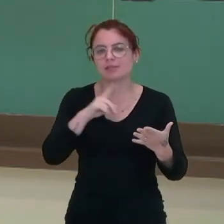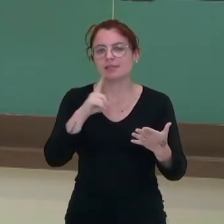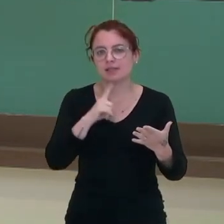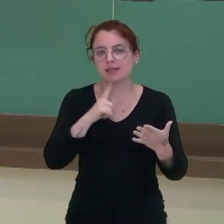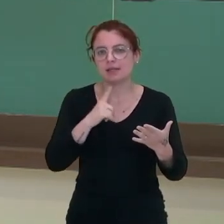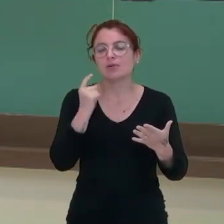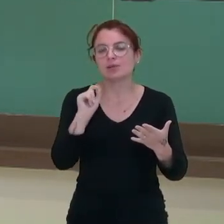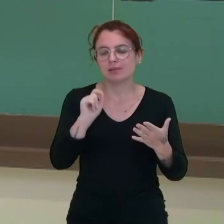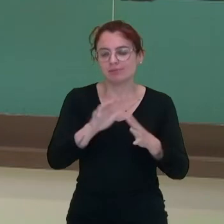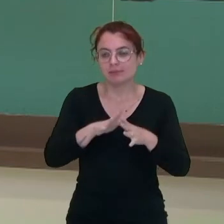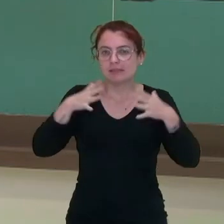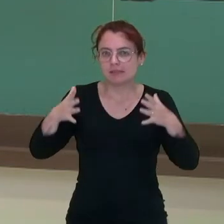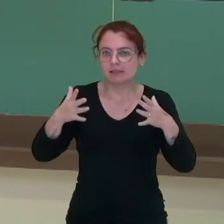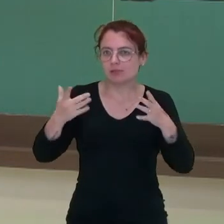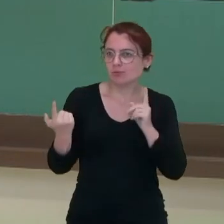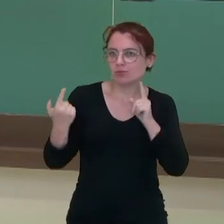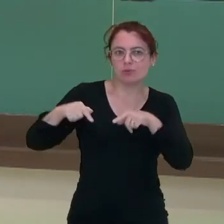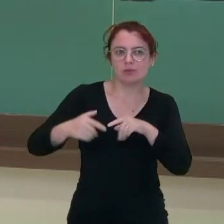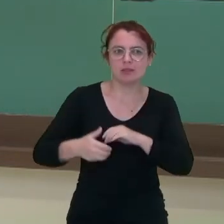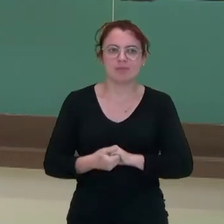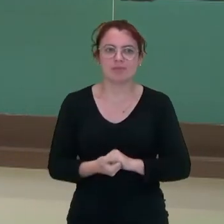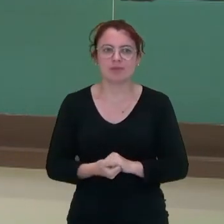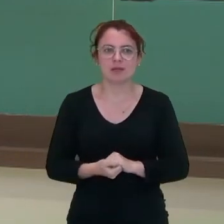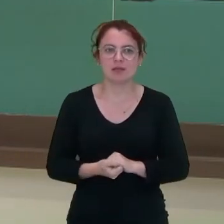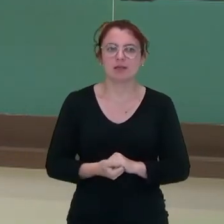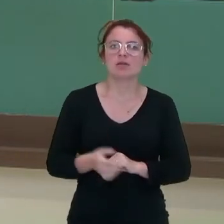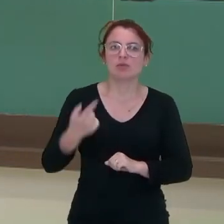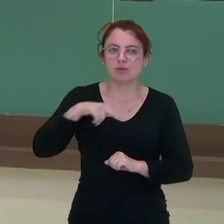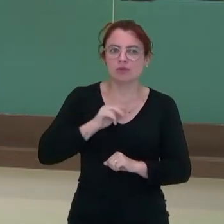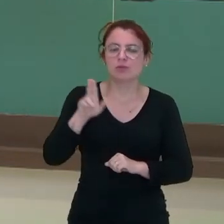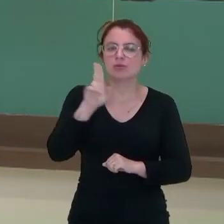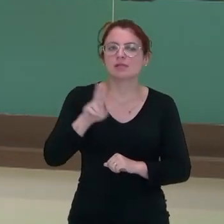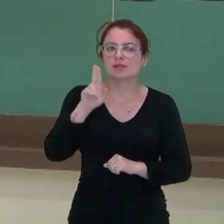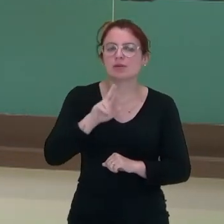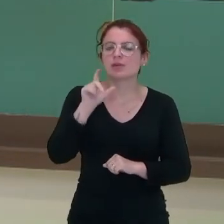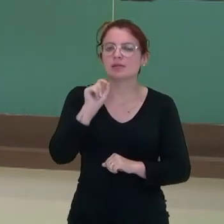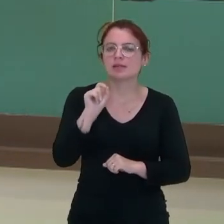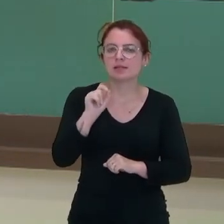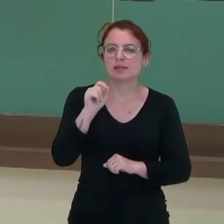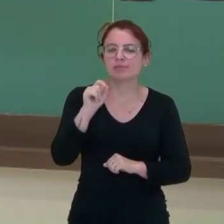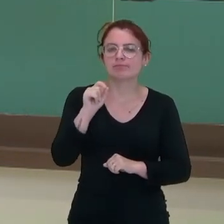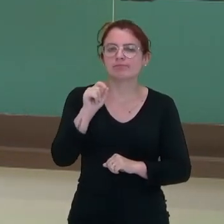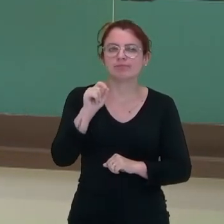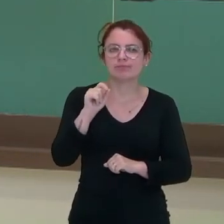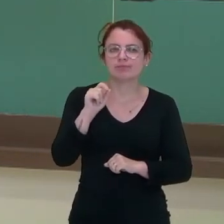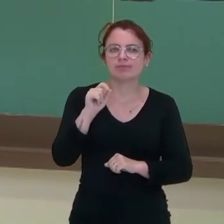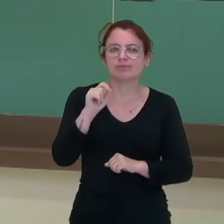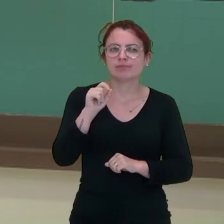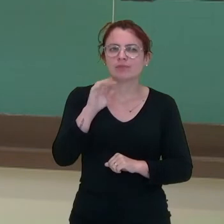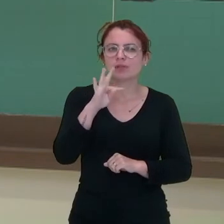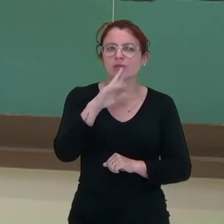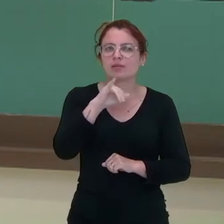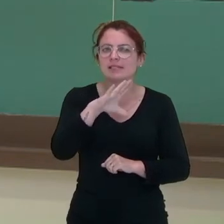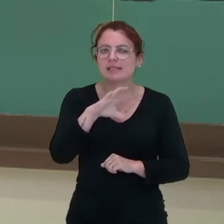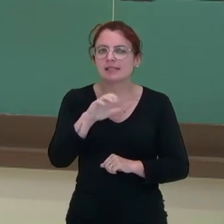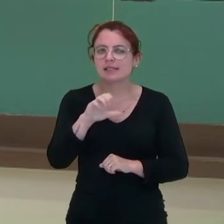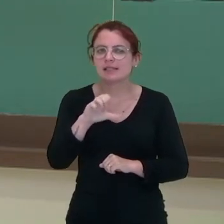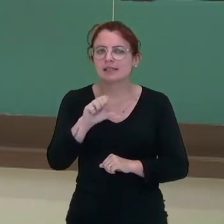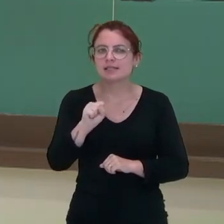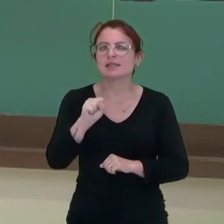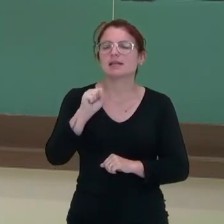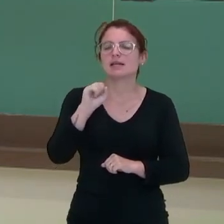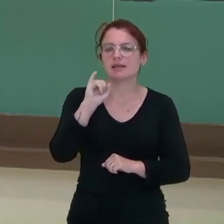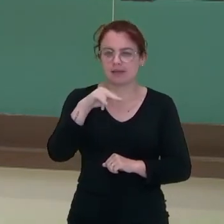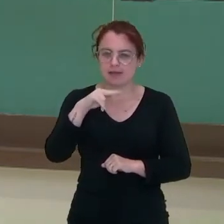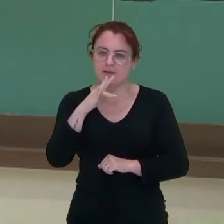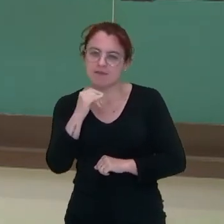grande quantidade de anticorpos. São utilizados para tratar intoxicações provocadas por toxinas,